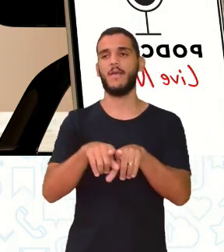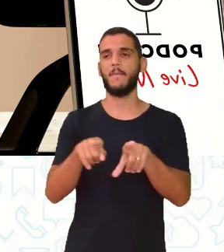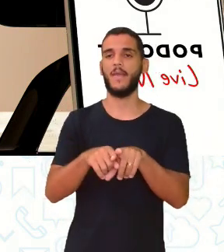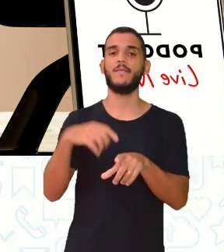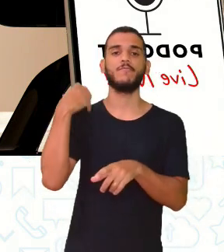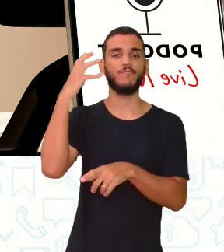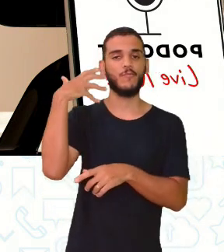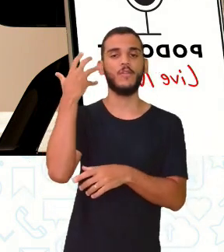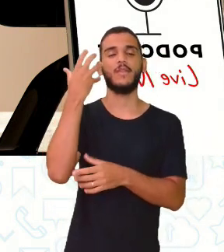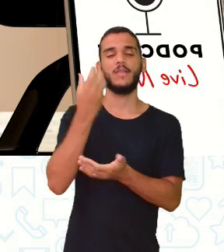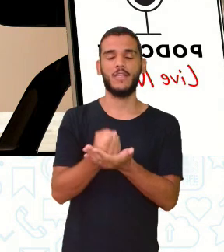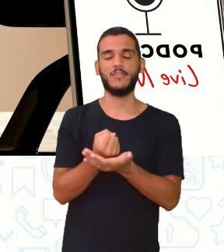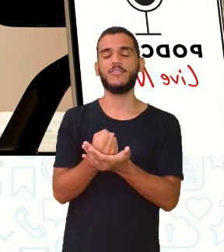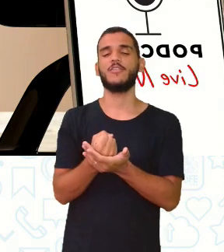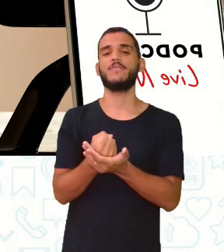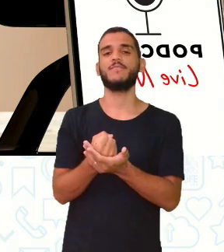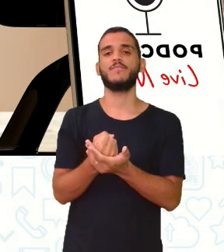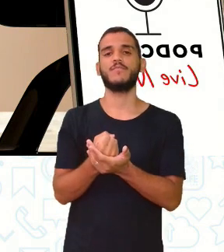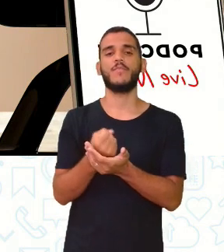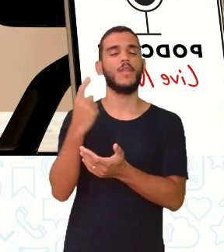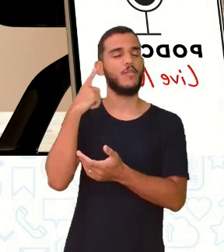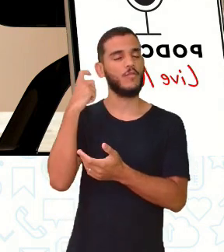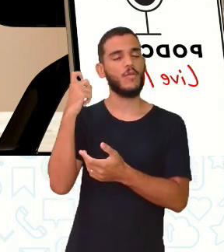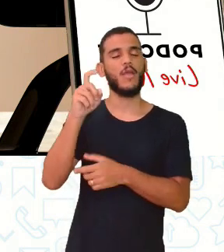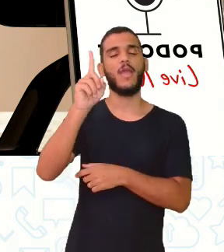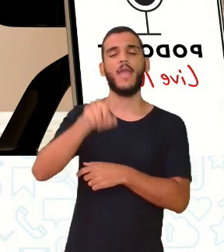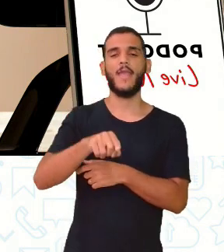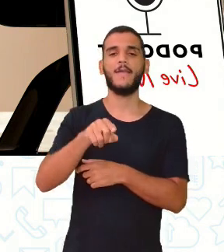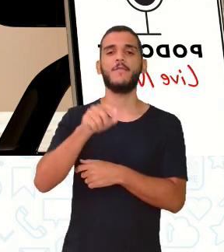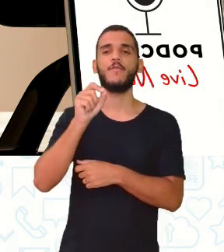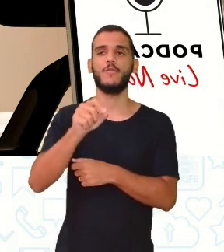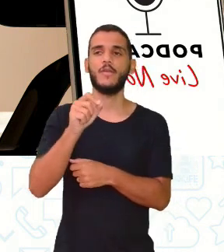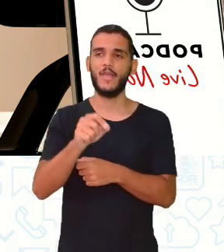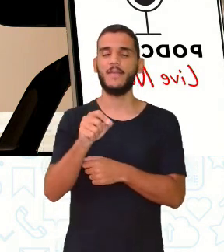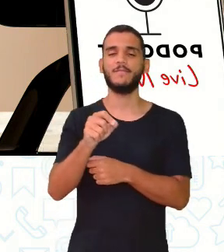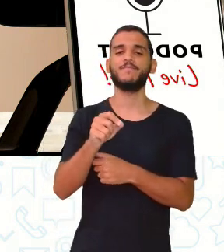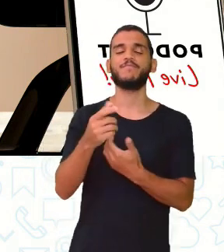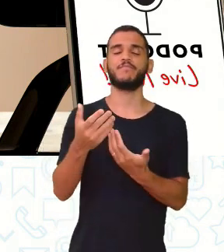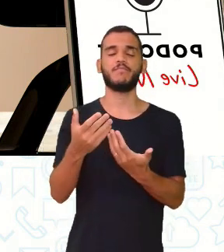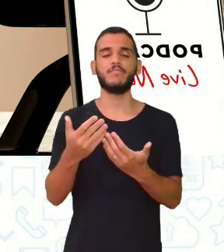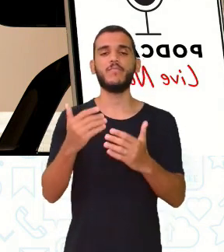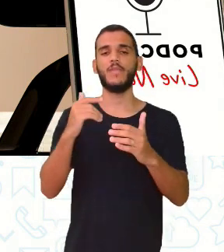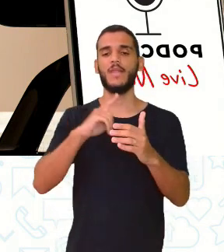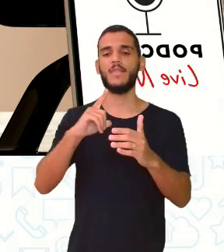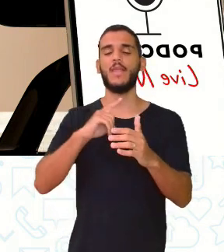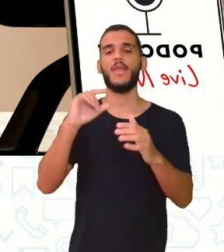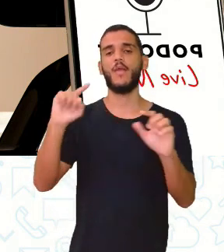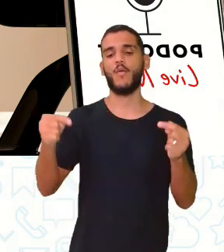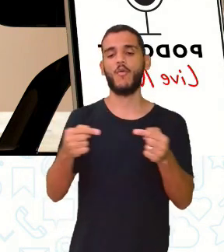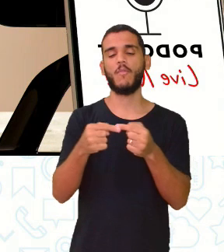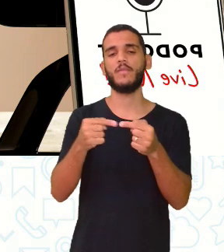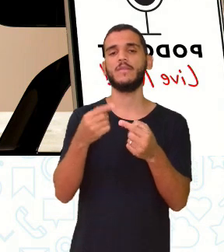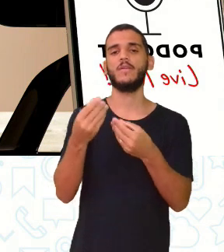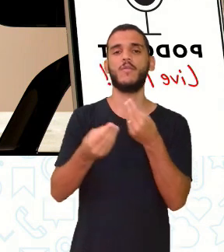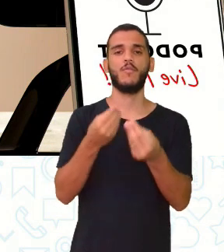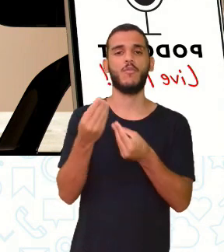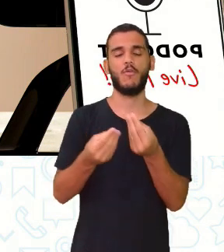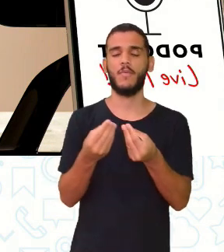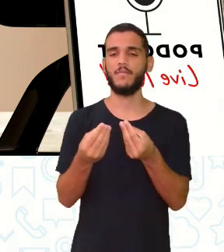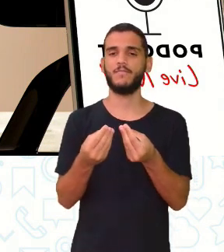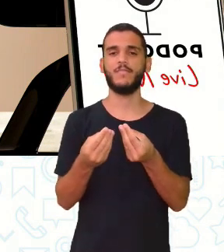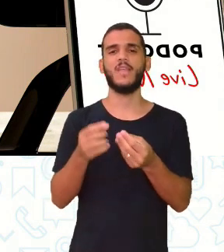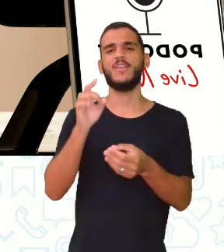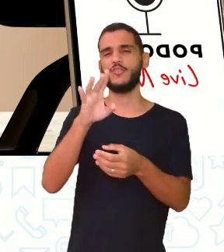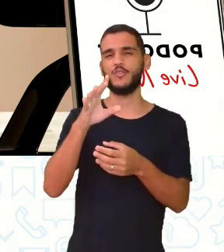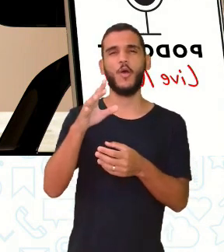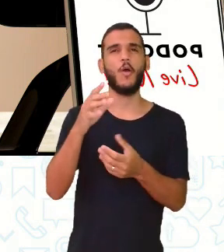dos podcasts em áudio, a sua configuração em semiose verbal, oral e sonora, não basta pra gente definir. Então, não